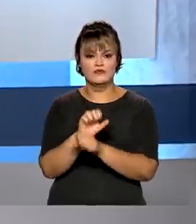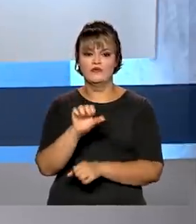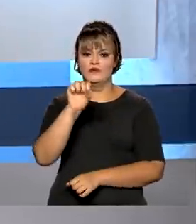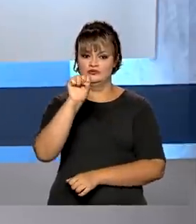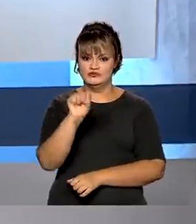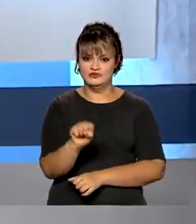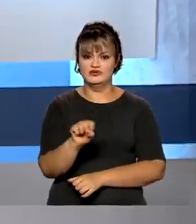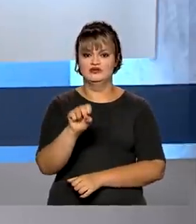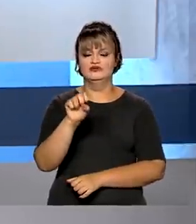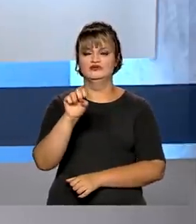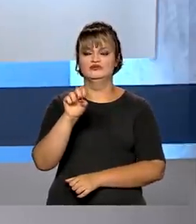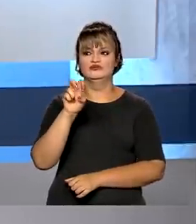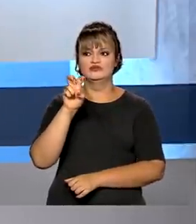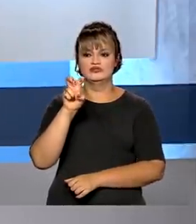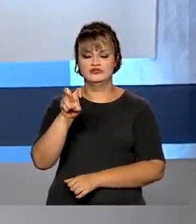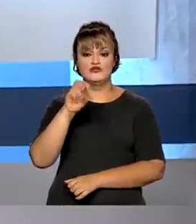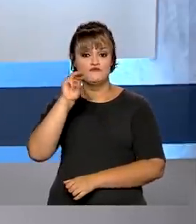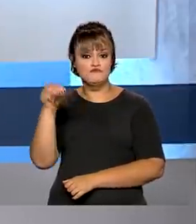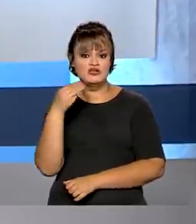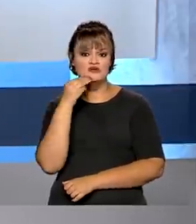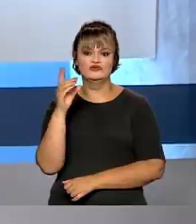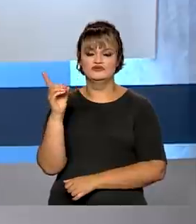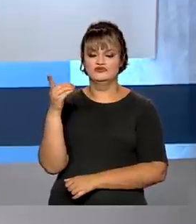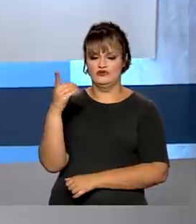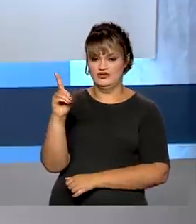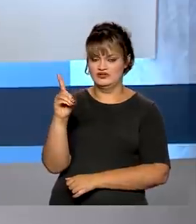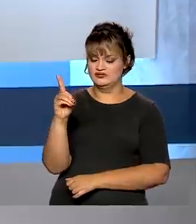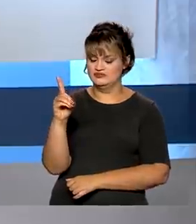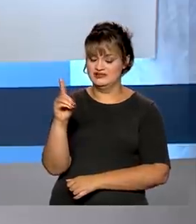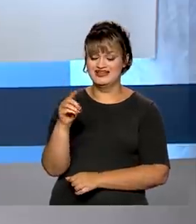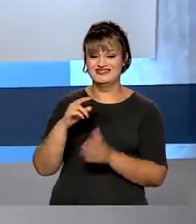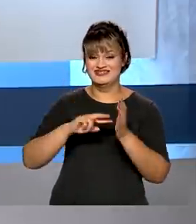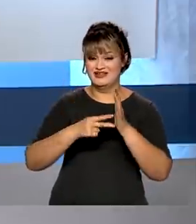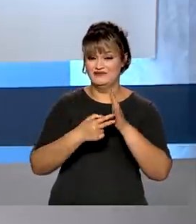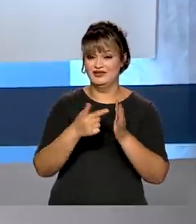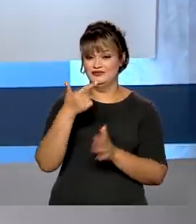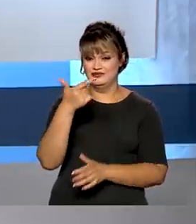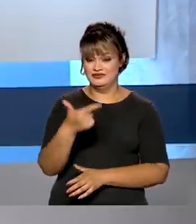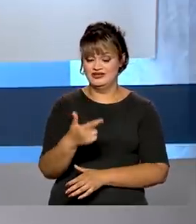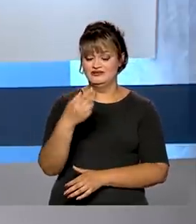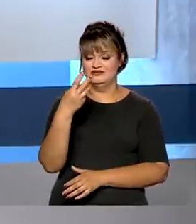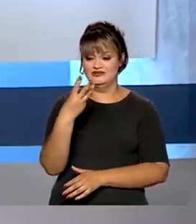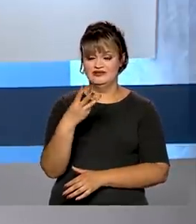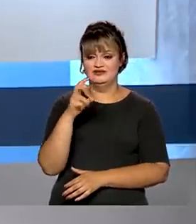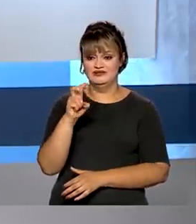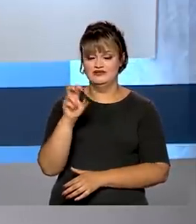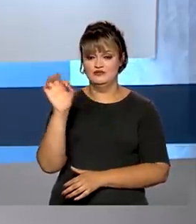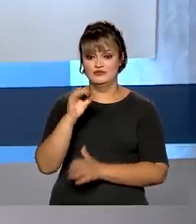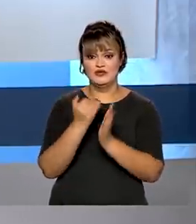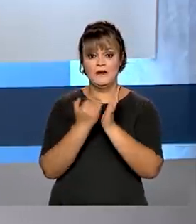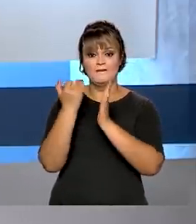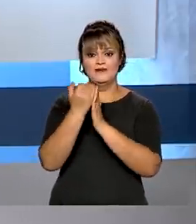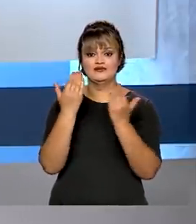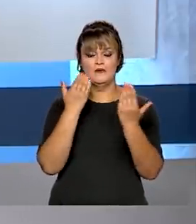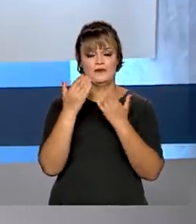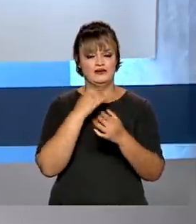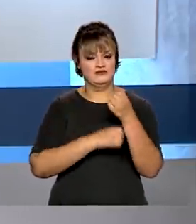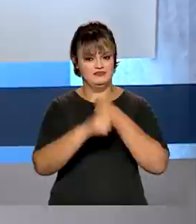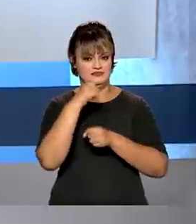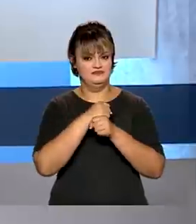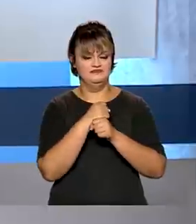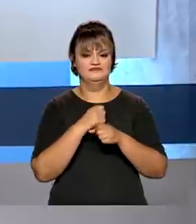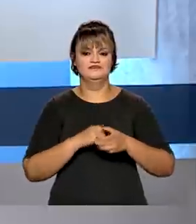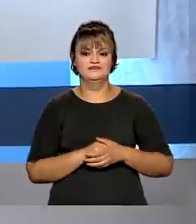805 milhões. O valor é 235% superior ao registrado no mesmo mês de